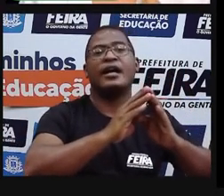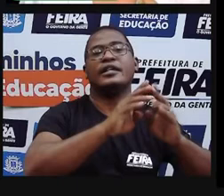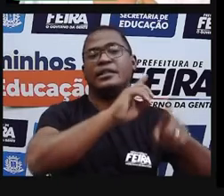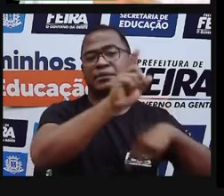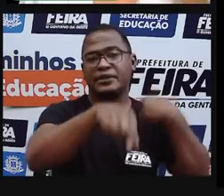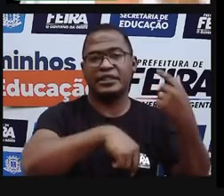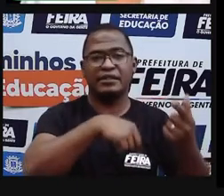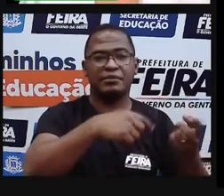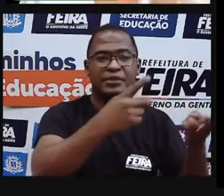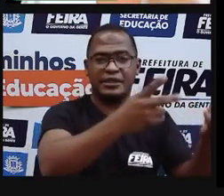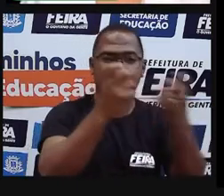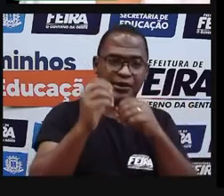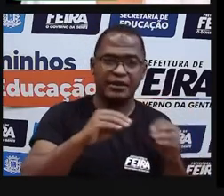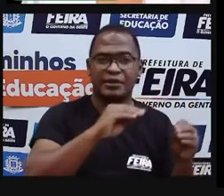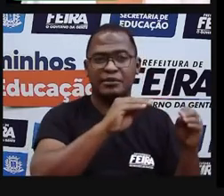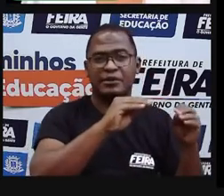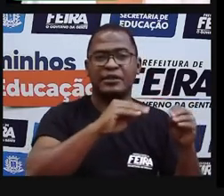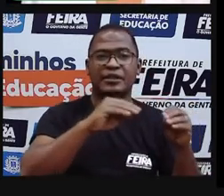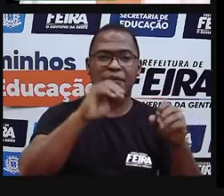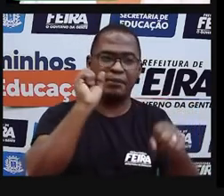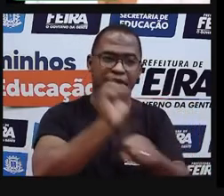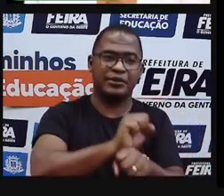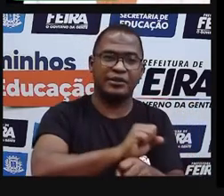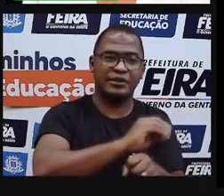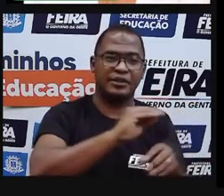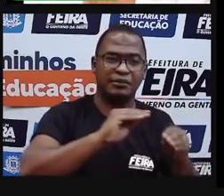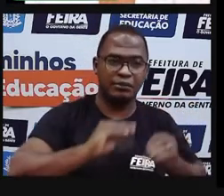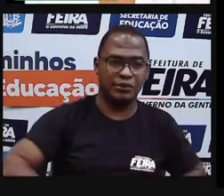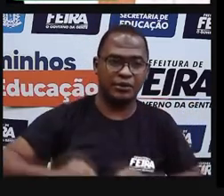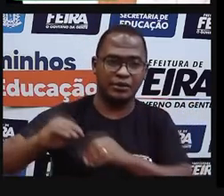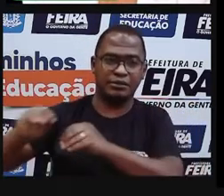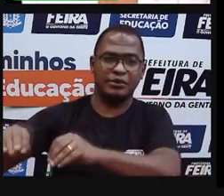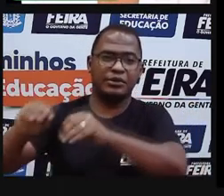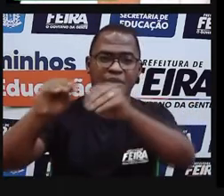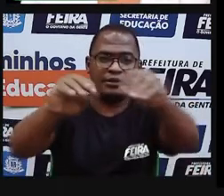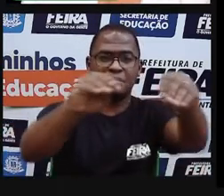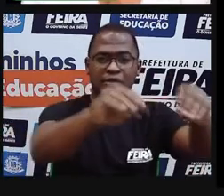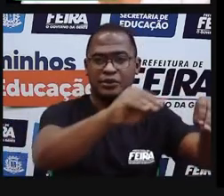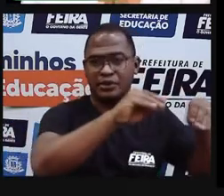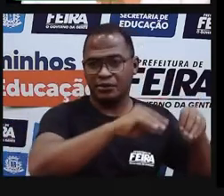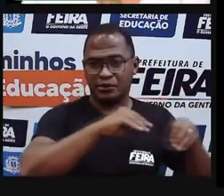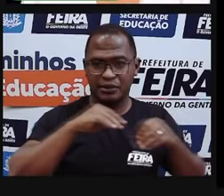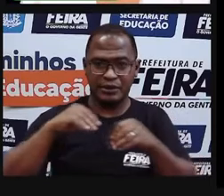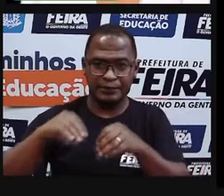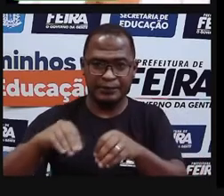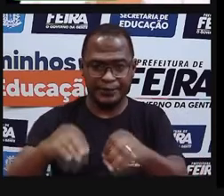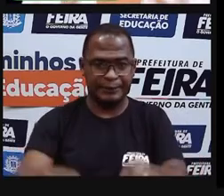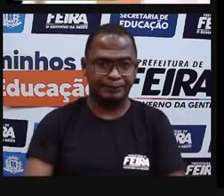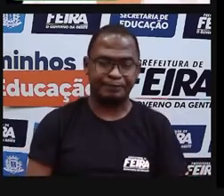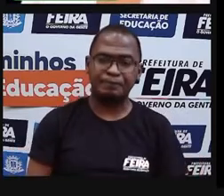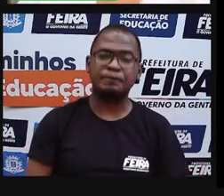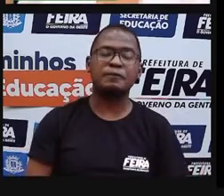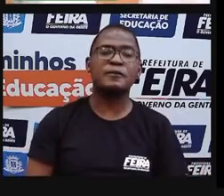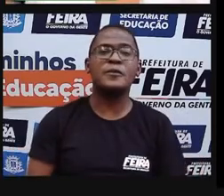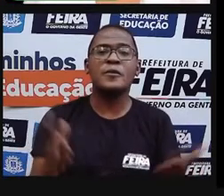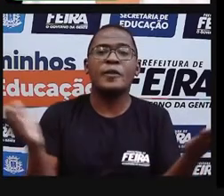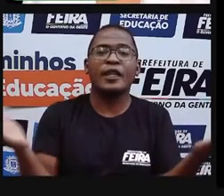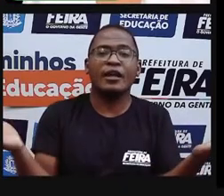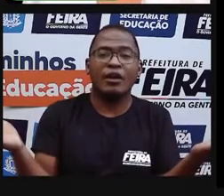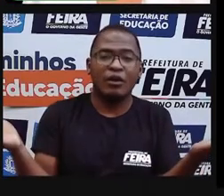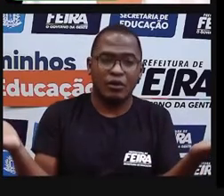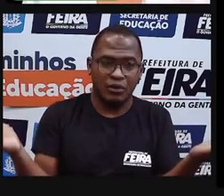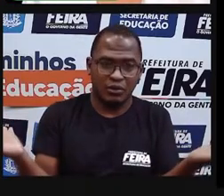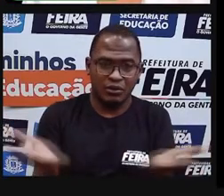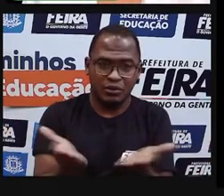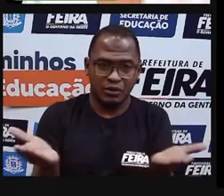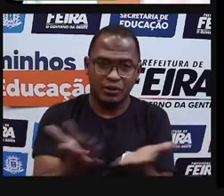alimentação de hoje que nós temos. Ela é intuitiva, né? Essa alimentação que nós temos é parecida